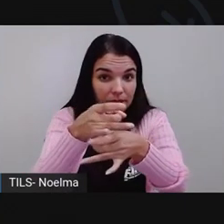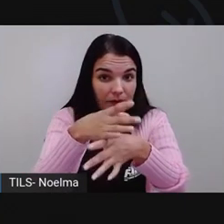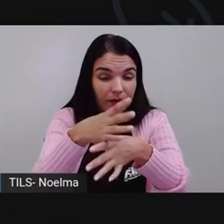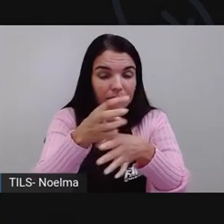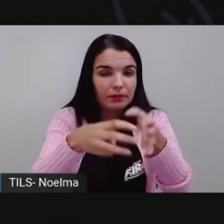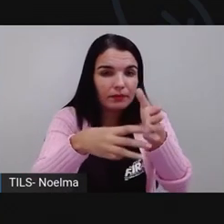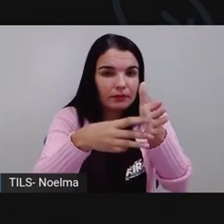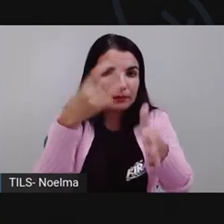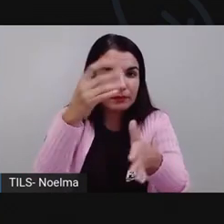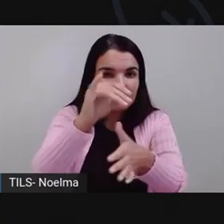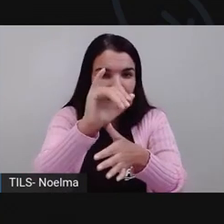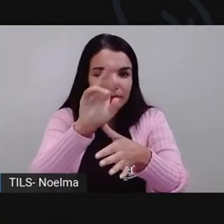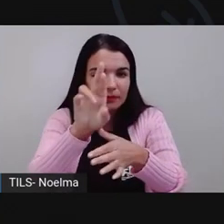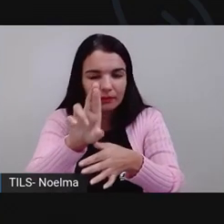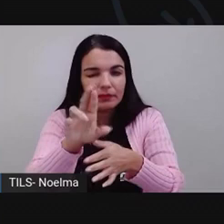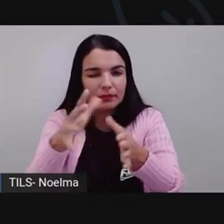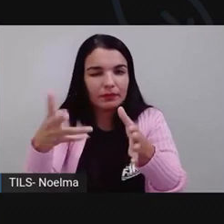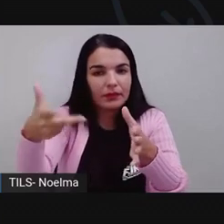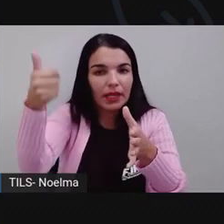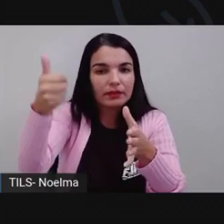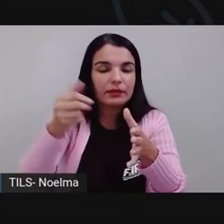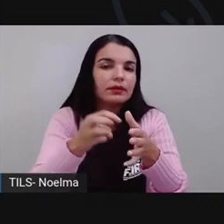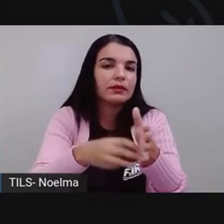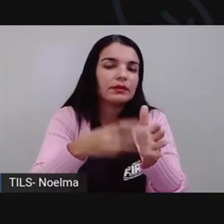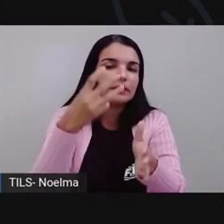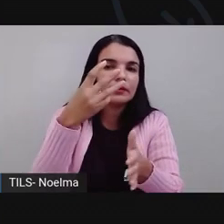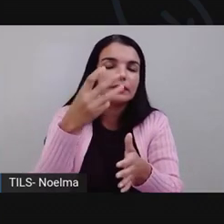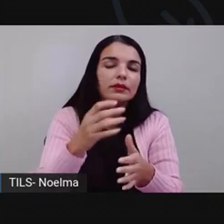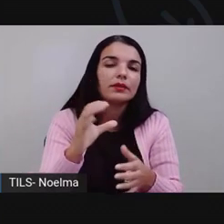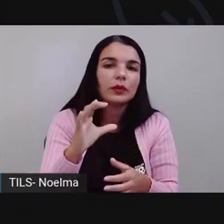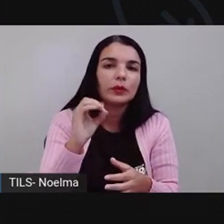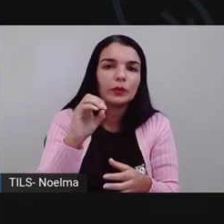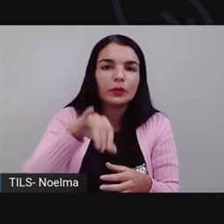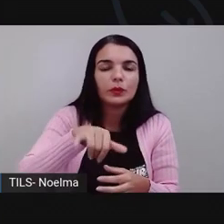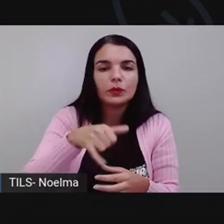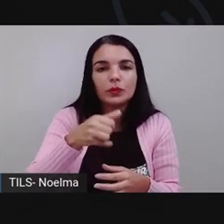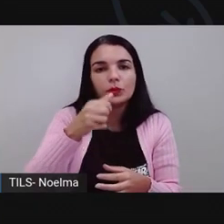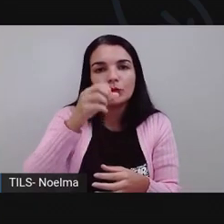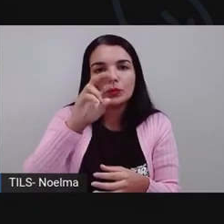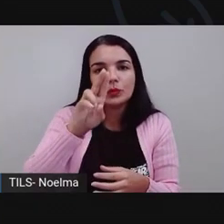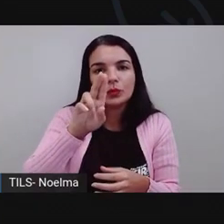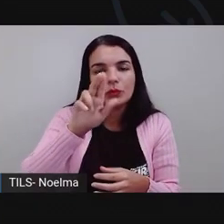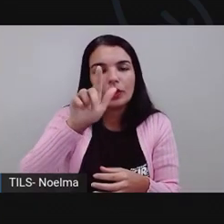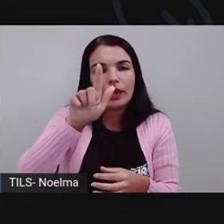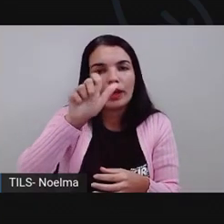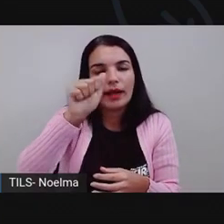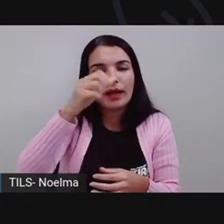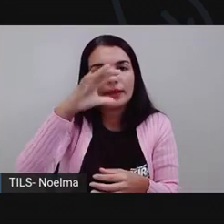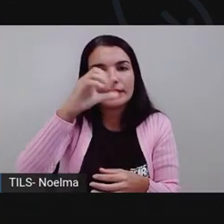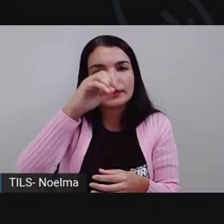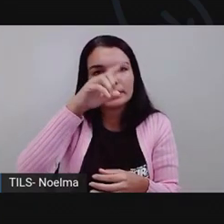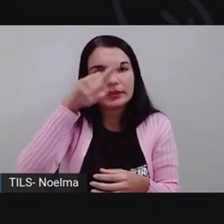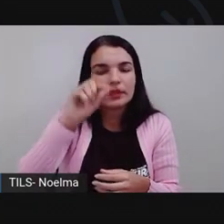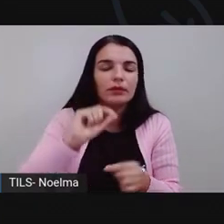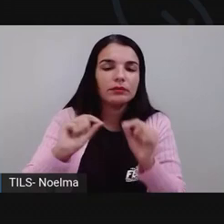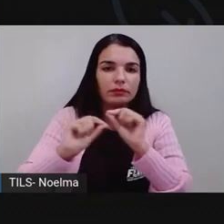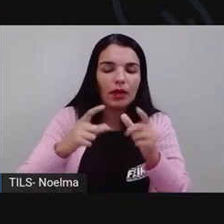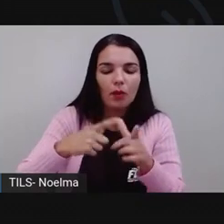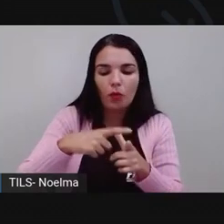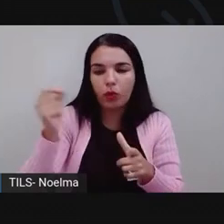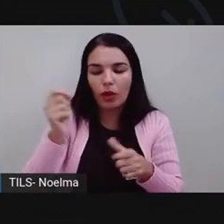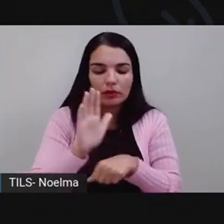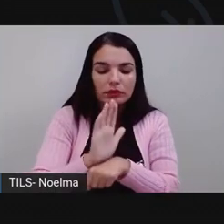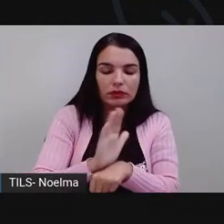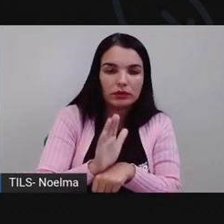terceira conjugação, classificados como verbos de terceira conjugação. Seria partir, assistir, são